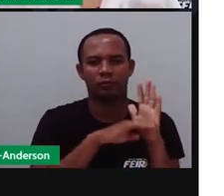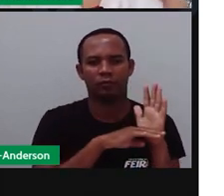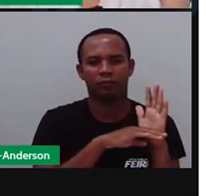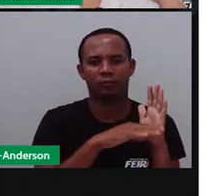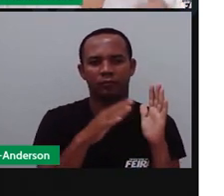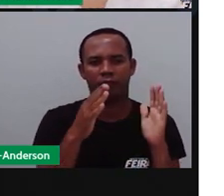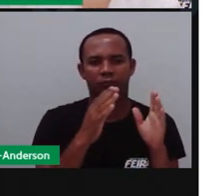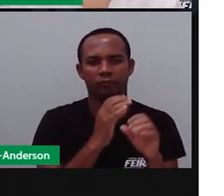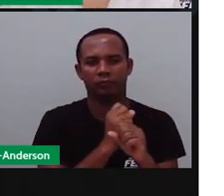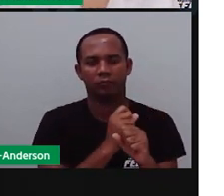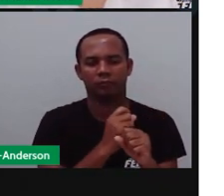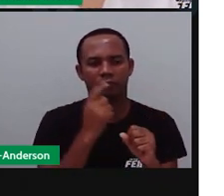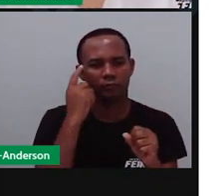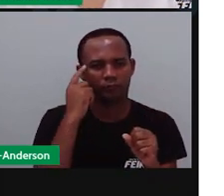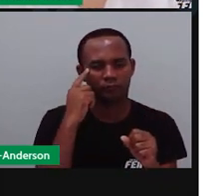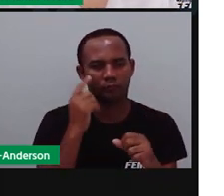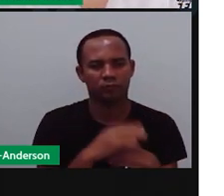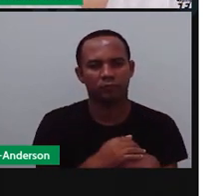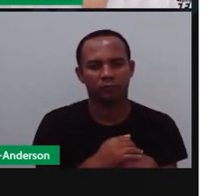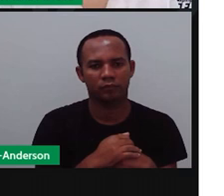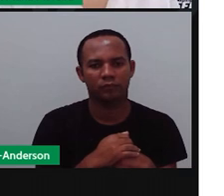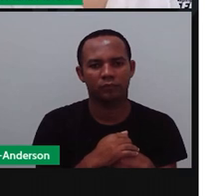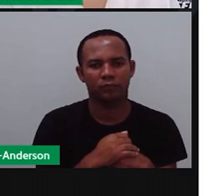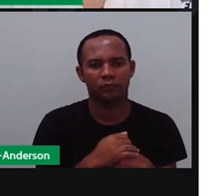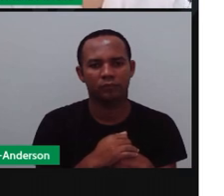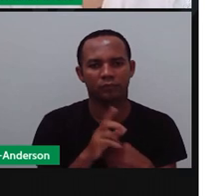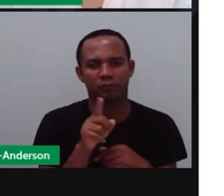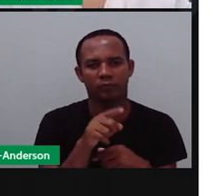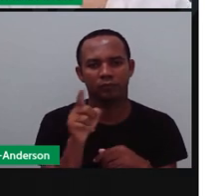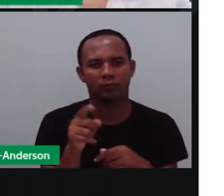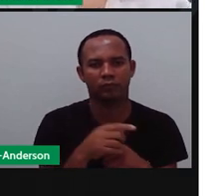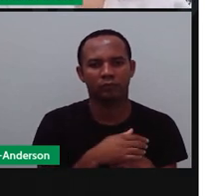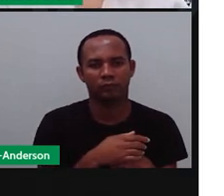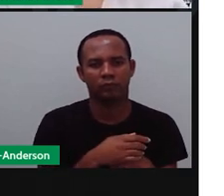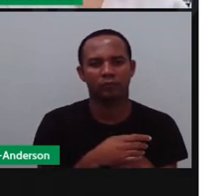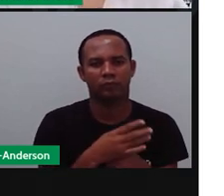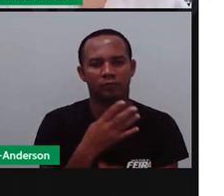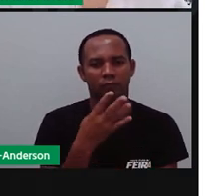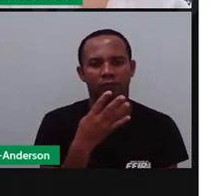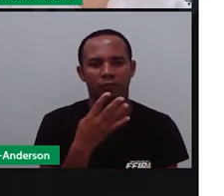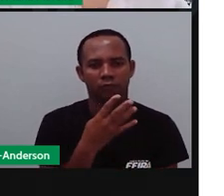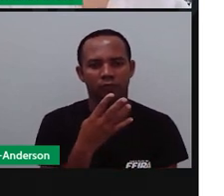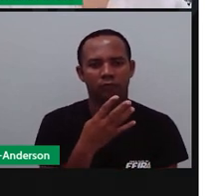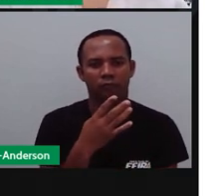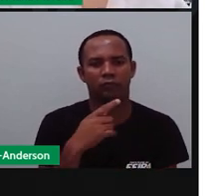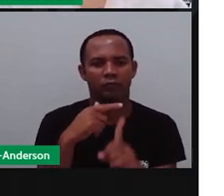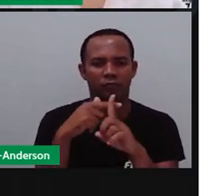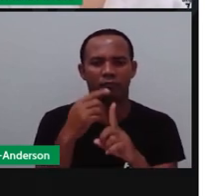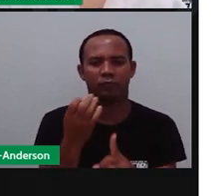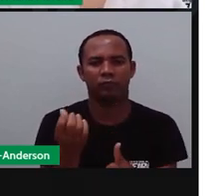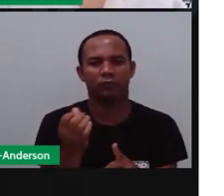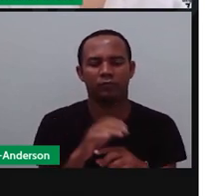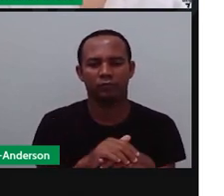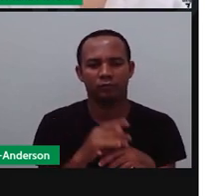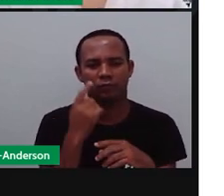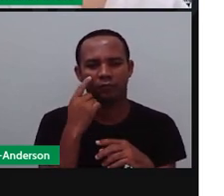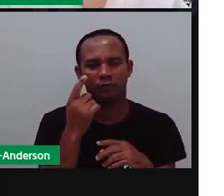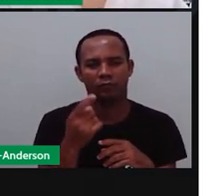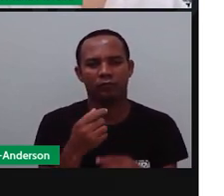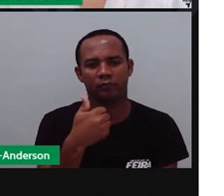e cálculo mental que a gente ensinou? Pois é. Quatro, seis, vão dar, ó,